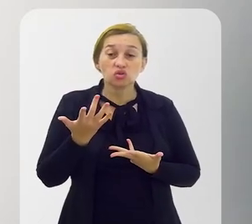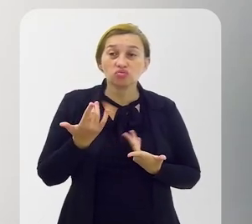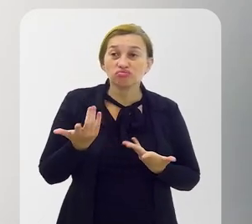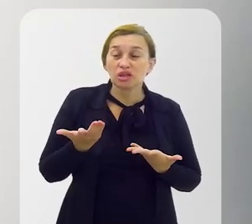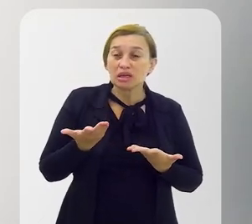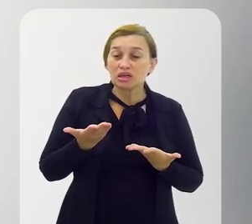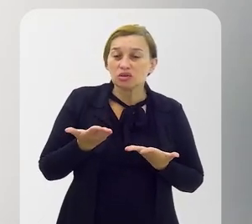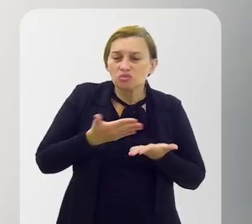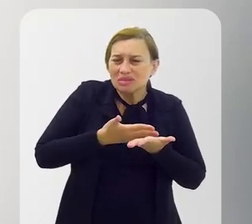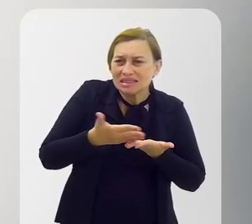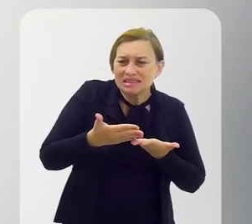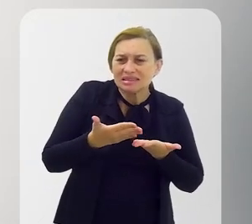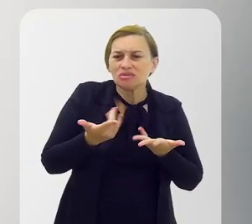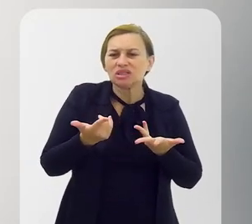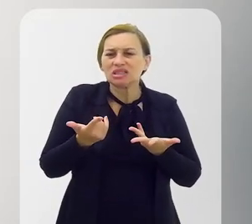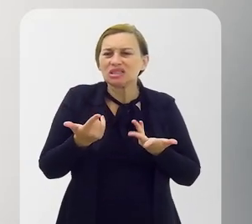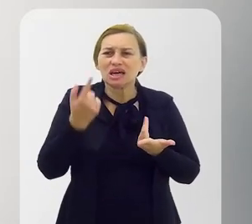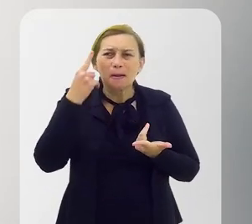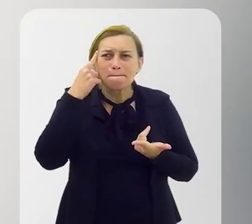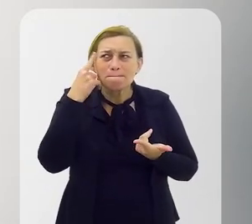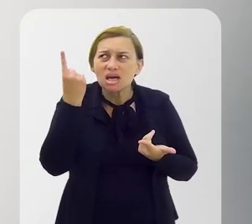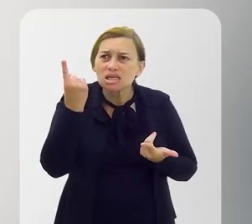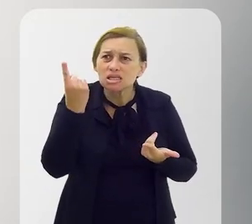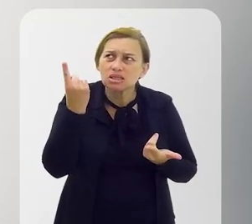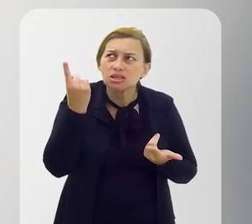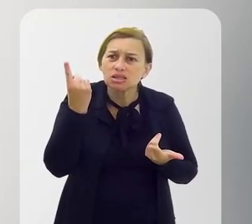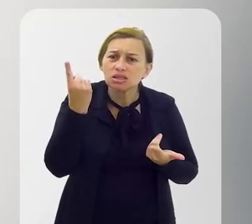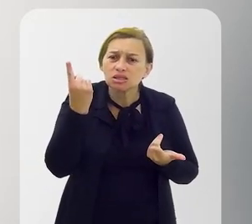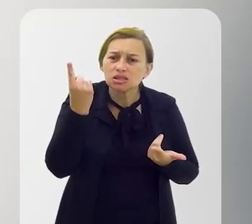Ao princípio era Fazer que você